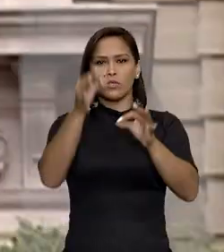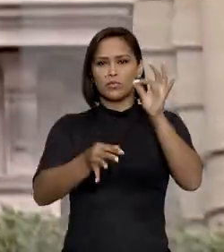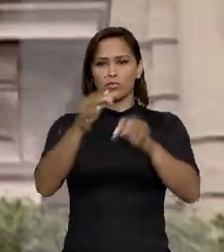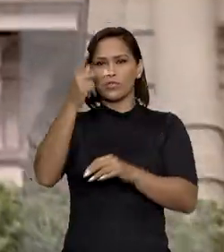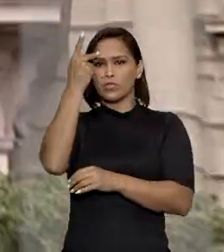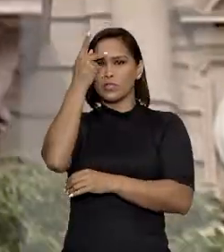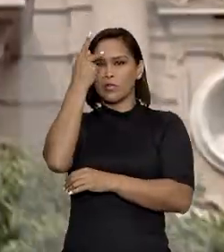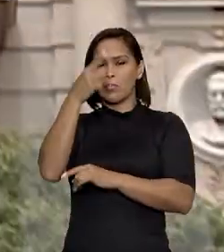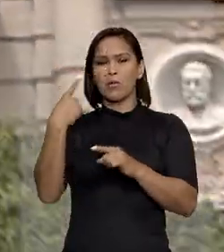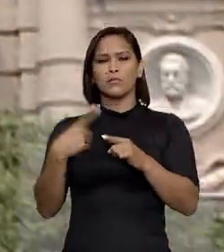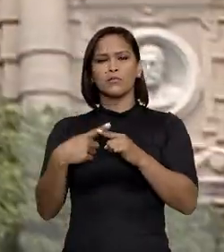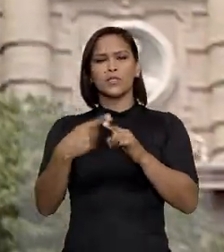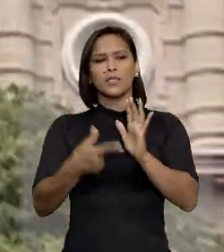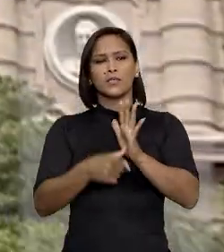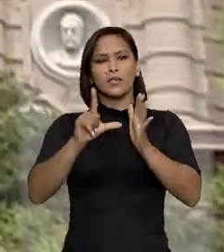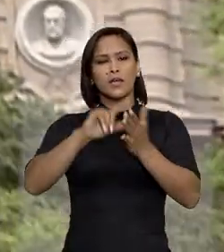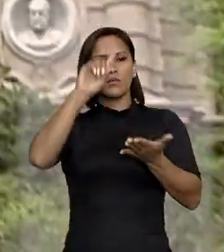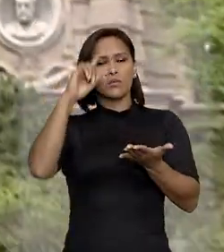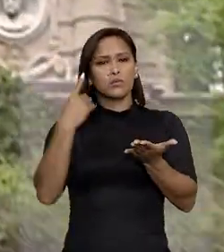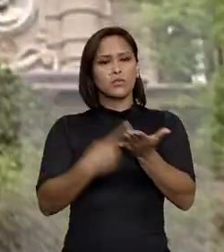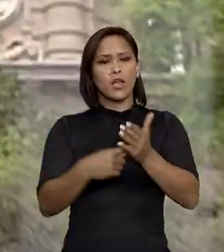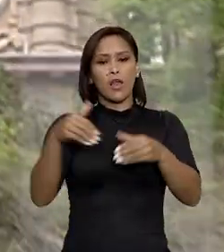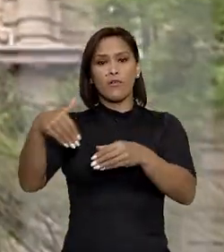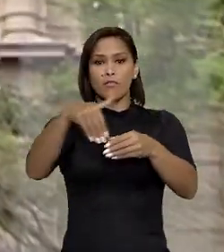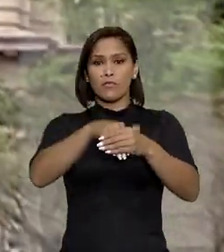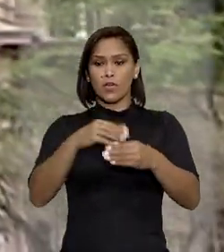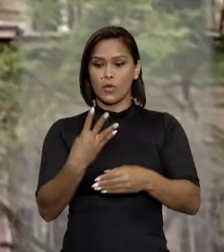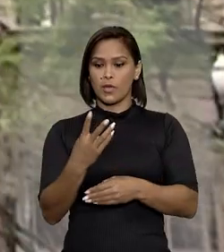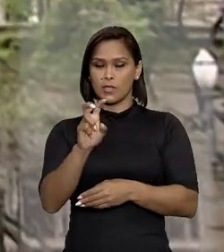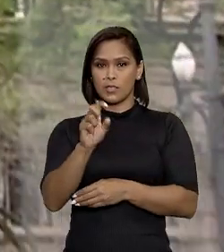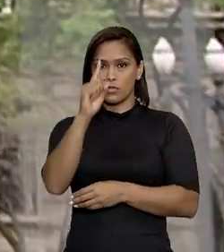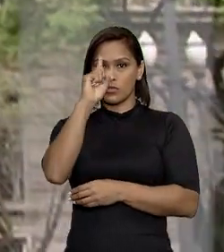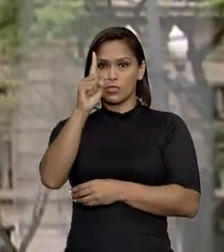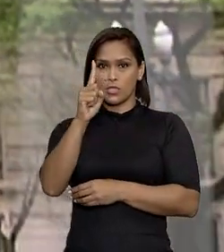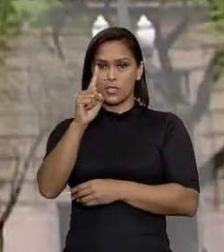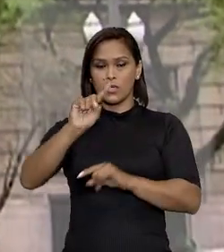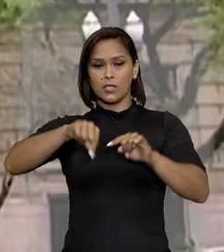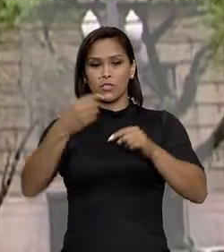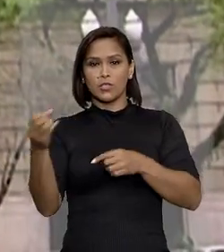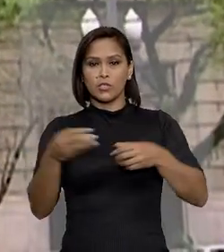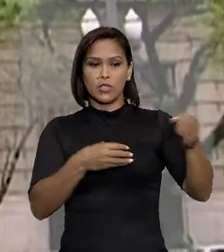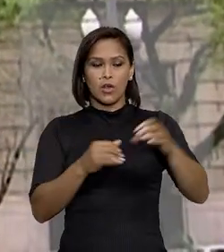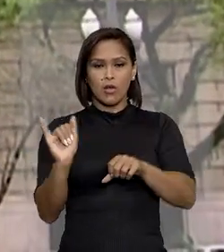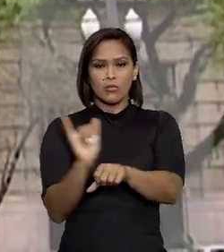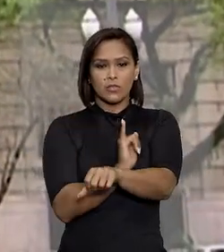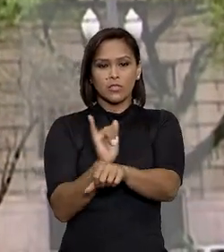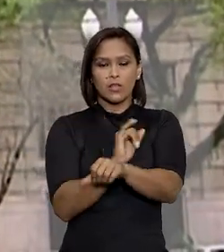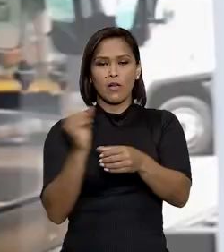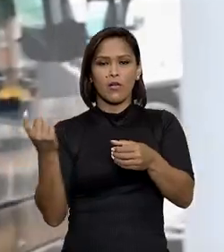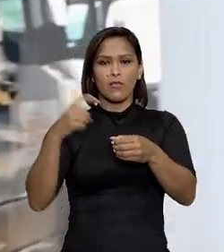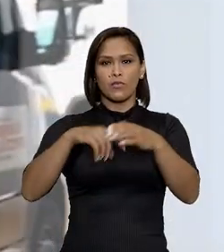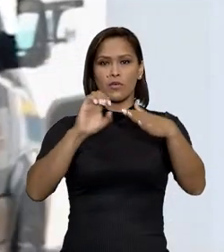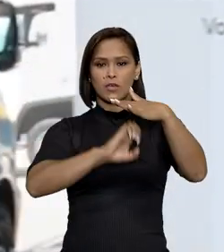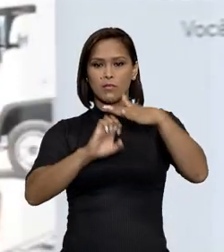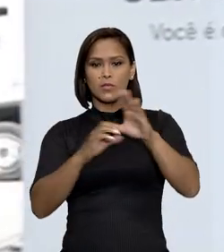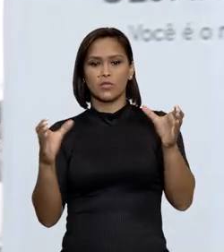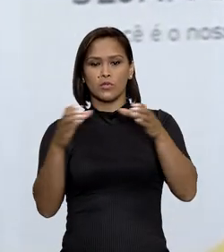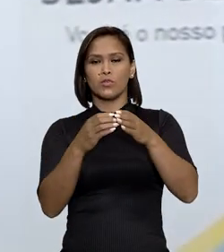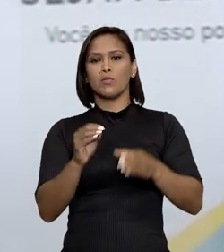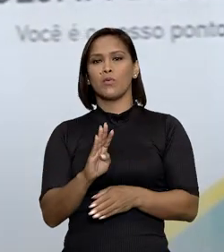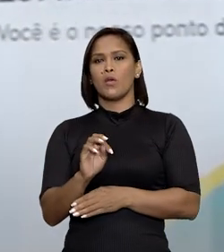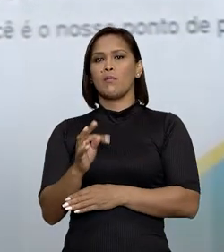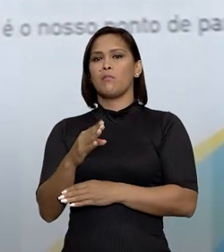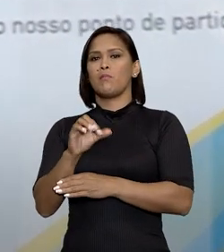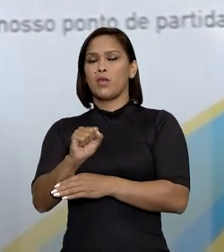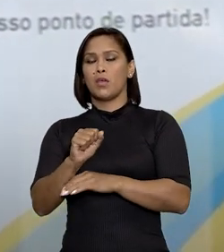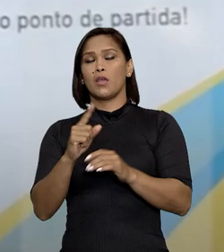Tribunal de Justiça de São Paulo, que havia determinado a votação, em 45 dias, de novos planos de recuperação das empresas do